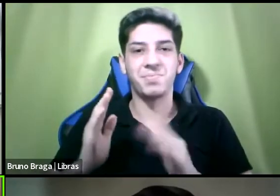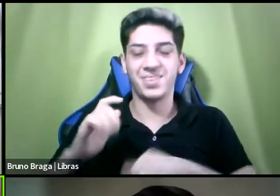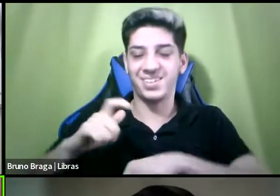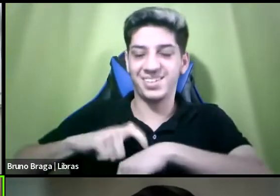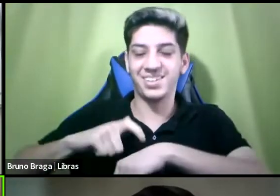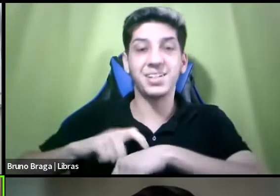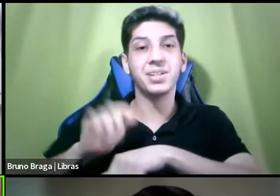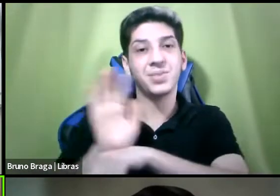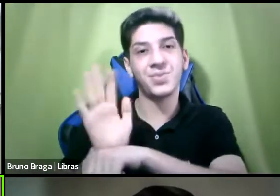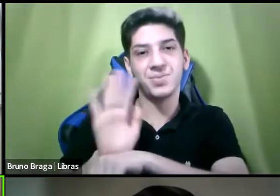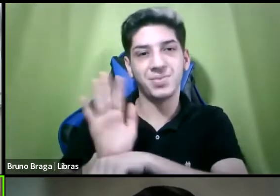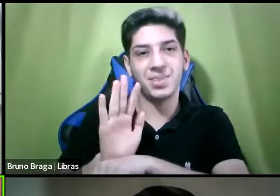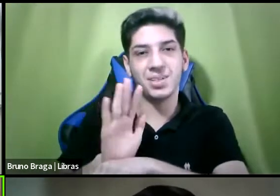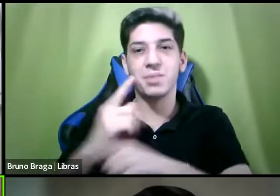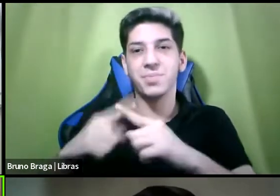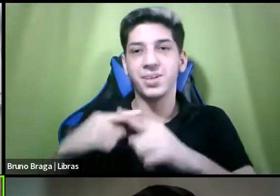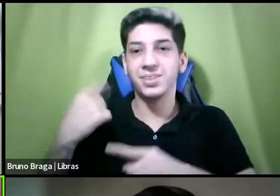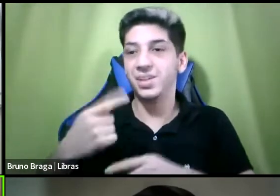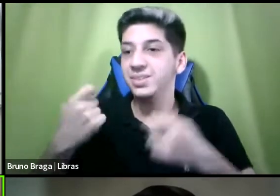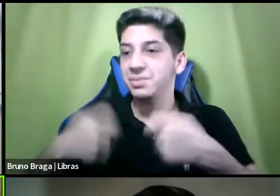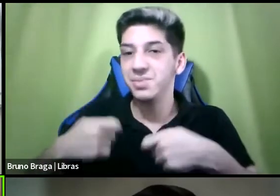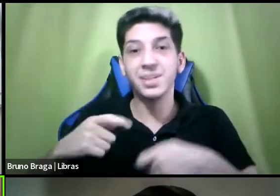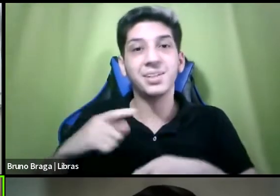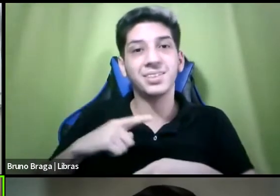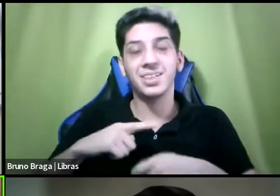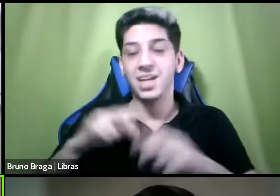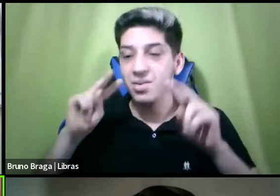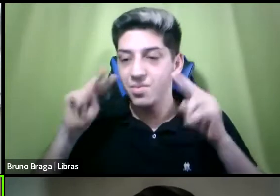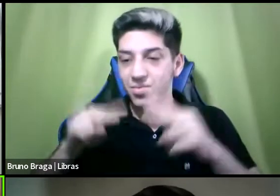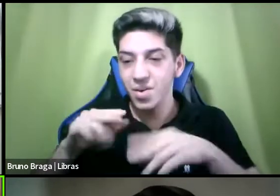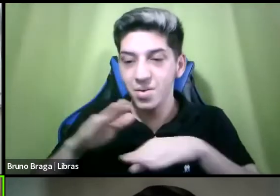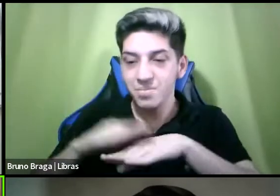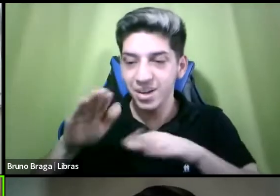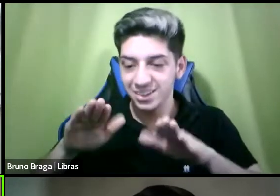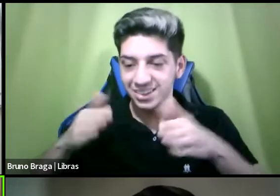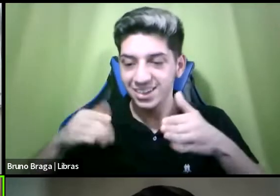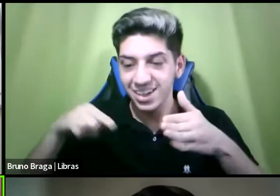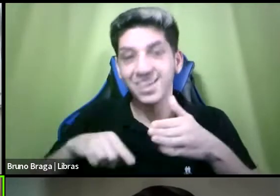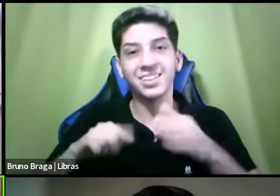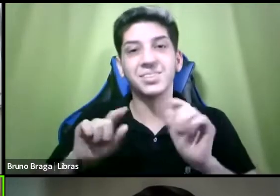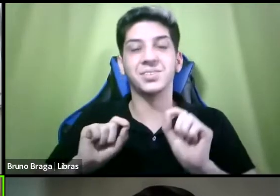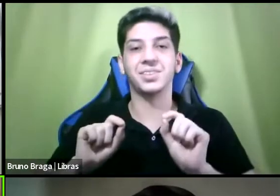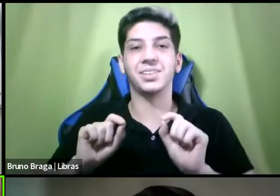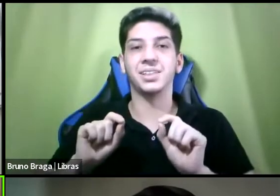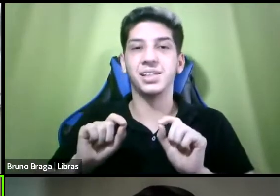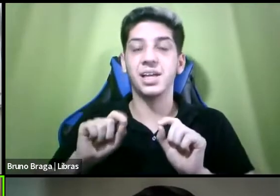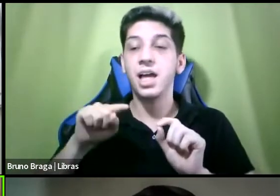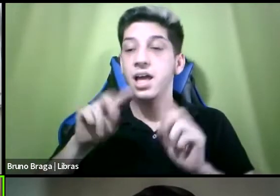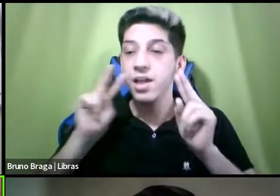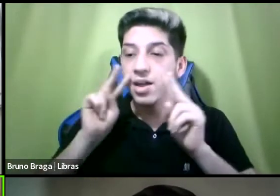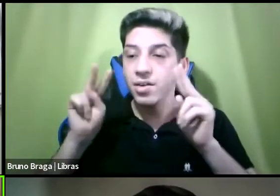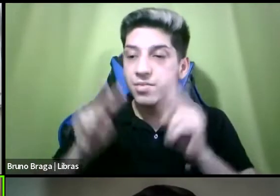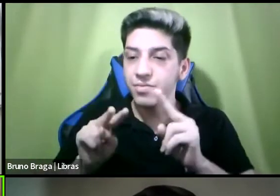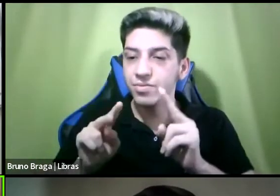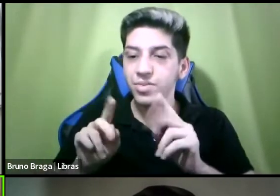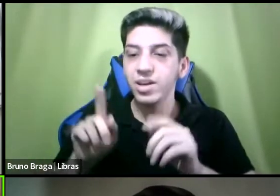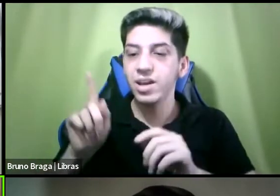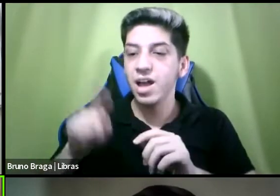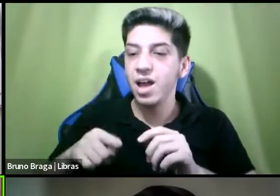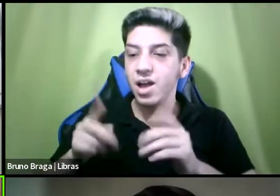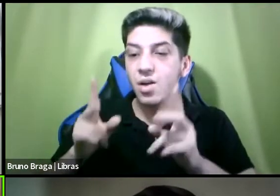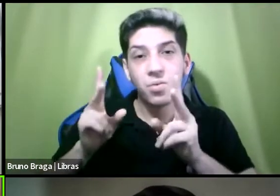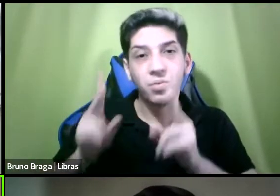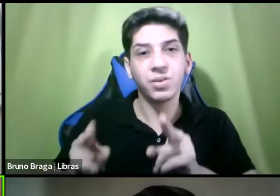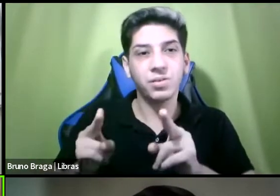realmente teria que ter mais a perspectiva dele ele enxergando ali como igual né